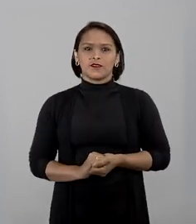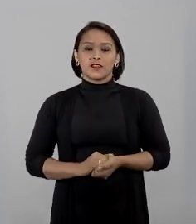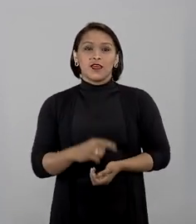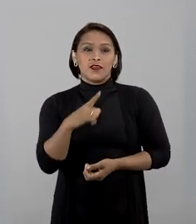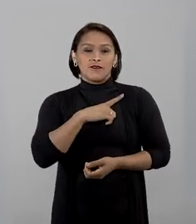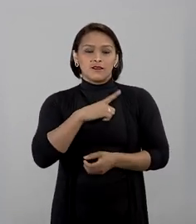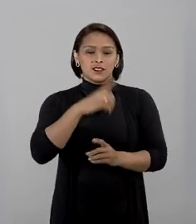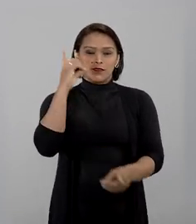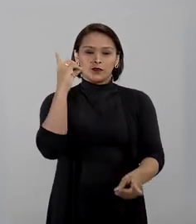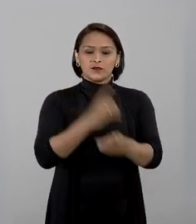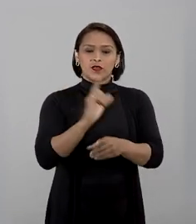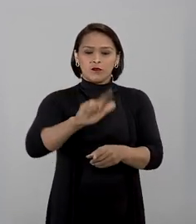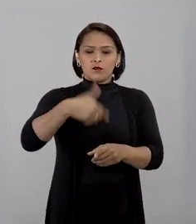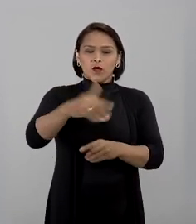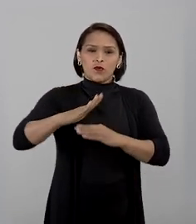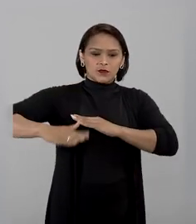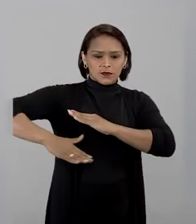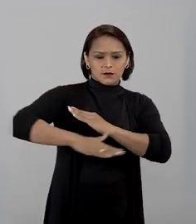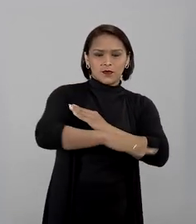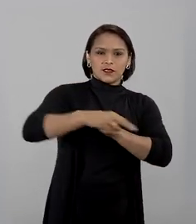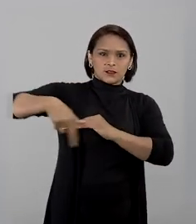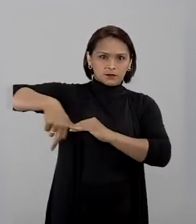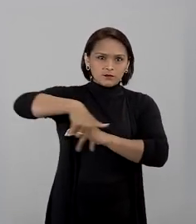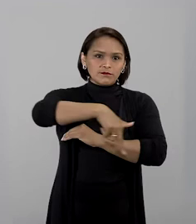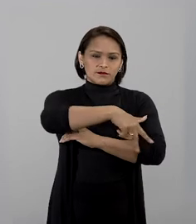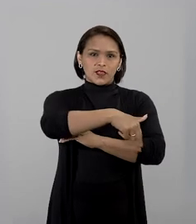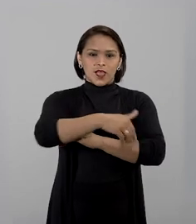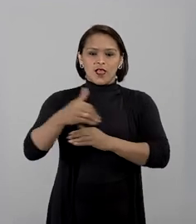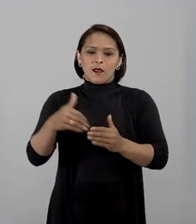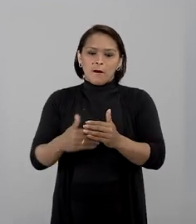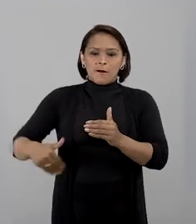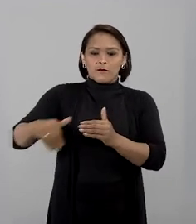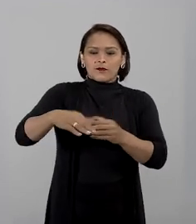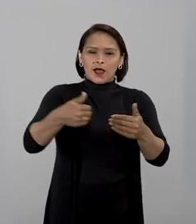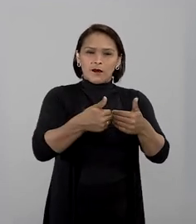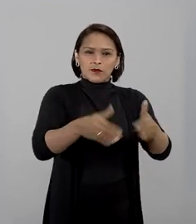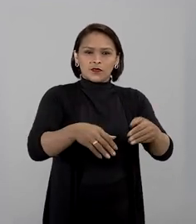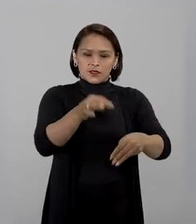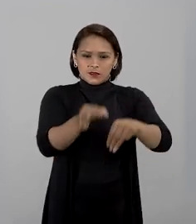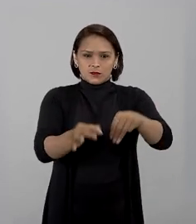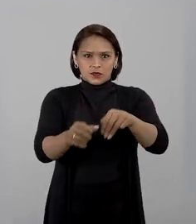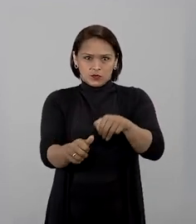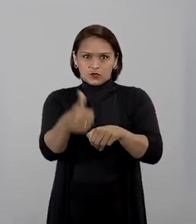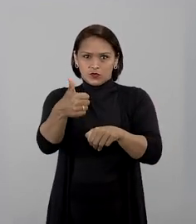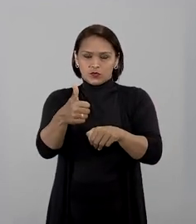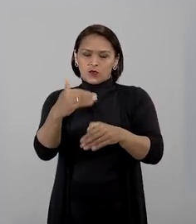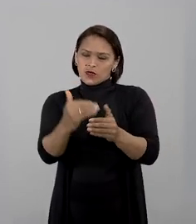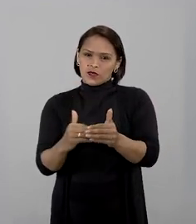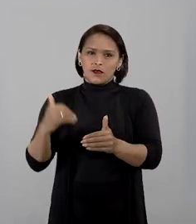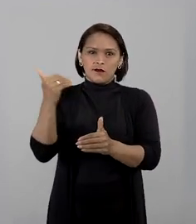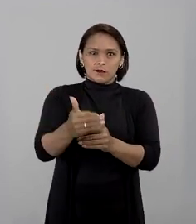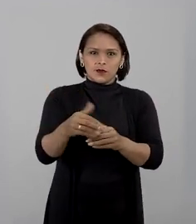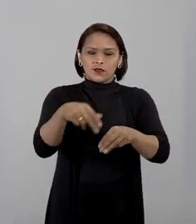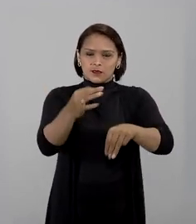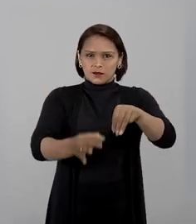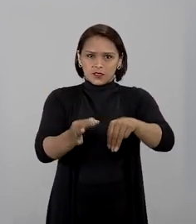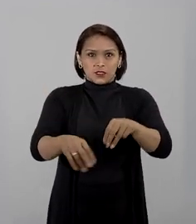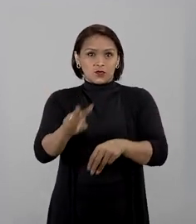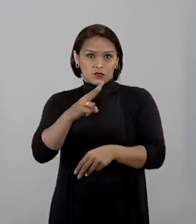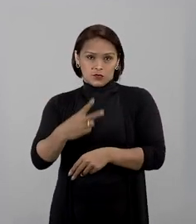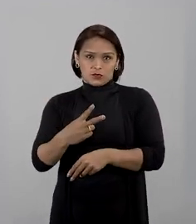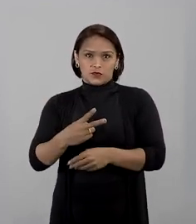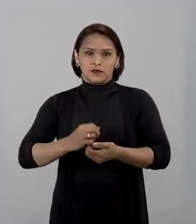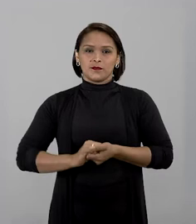frente. Haverá outra faixa de pedestres. Passe em frente à portaria do Ministro 1 e, em seguida,